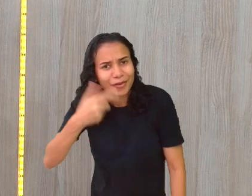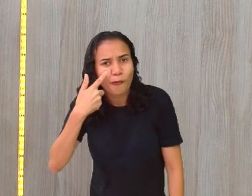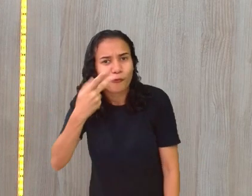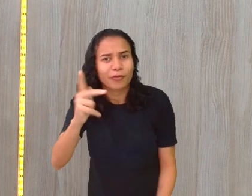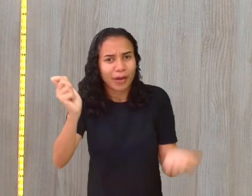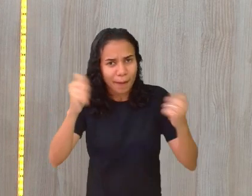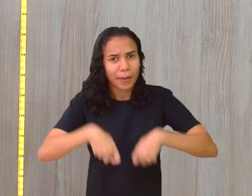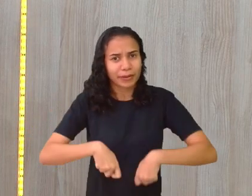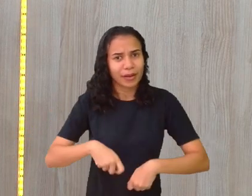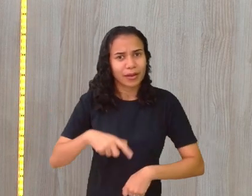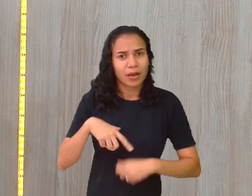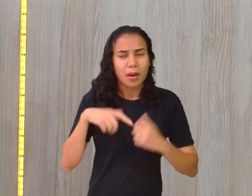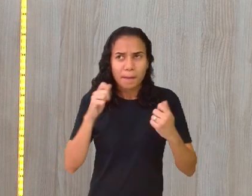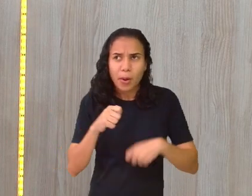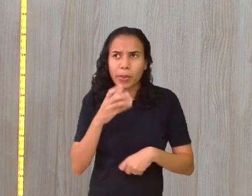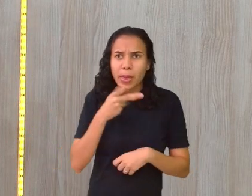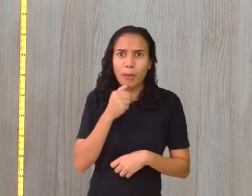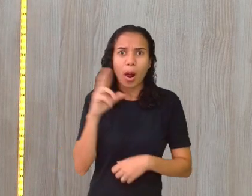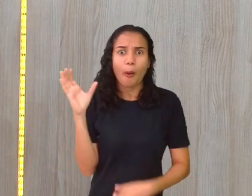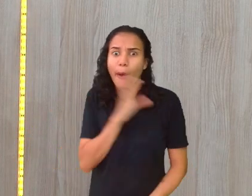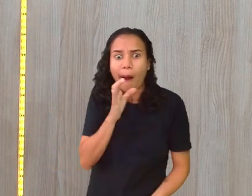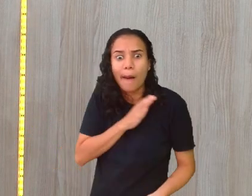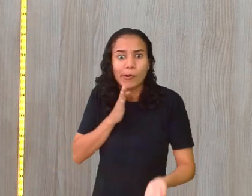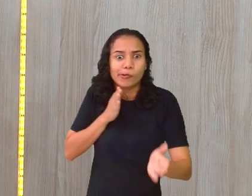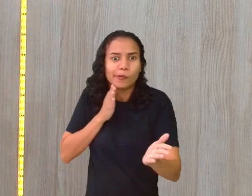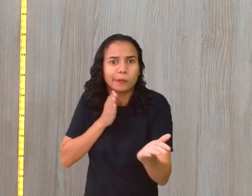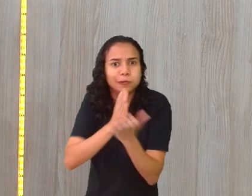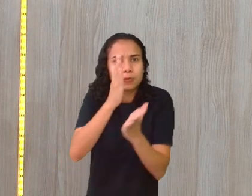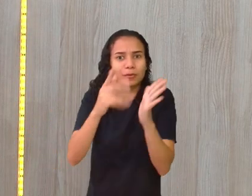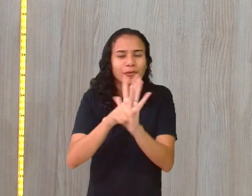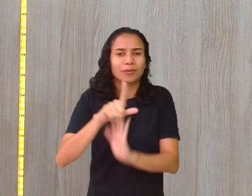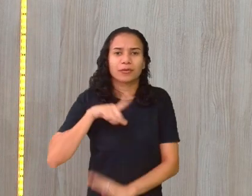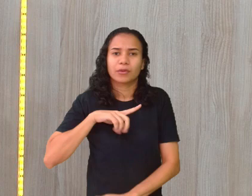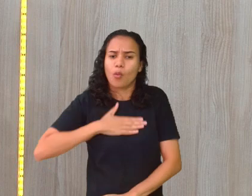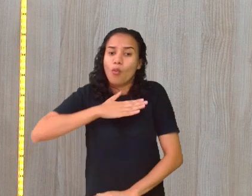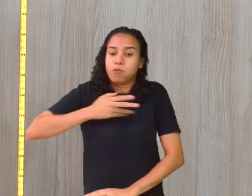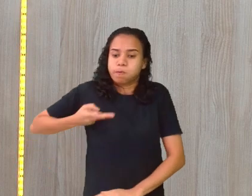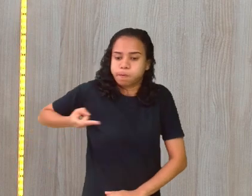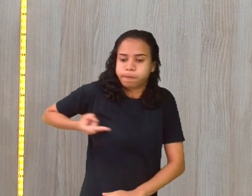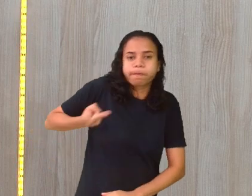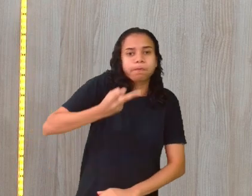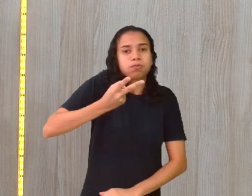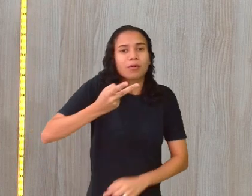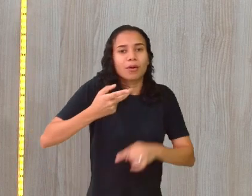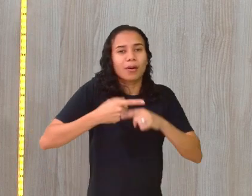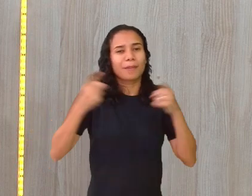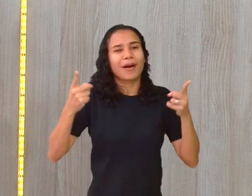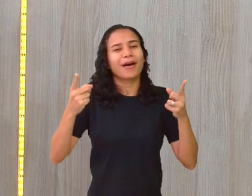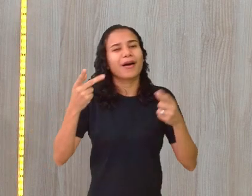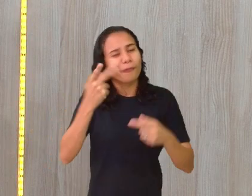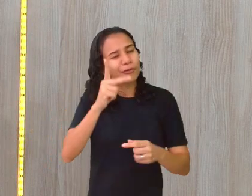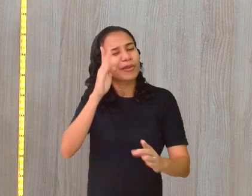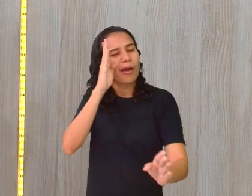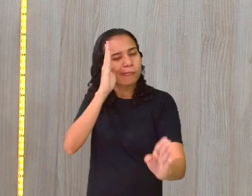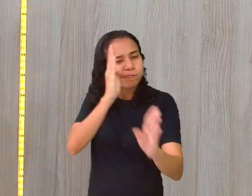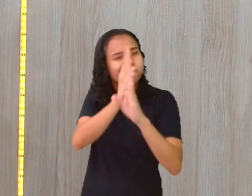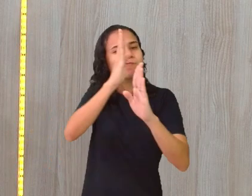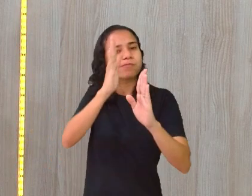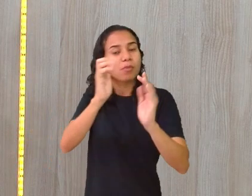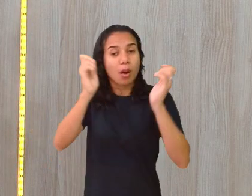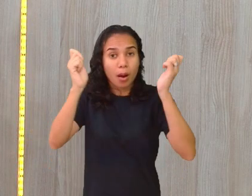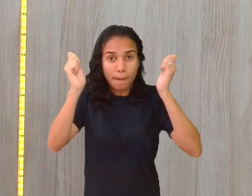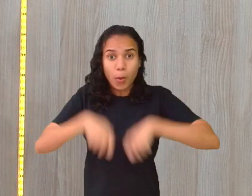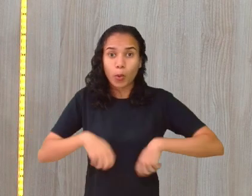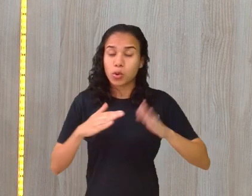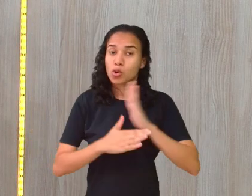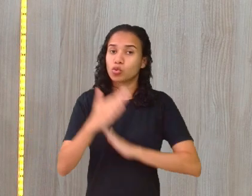Talvez demore um pouco mais ou você vai chegar muito rápido, se surpreender com a velocidade que você vai chegar lá, mas você vai chegar. Você pode tudo,